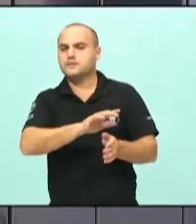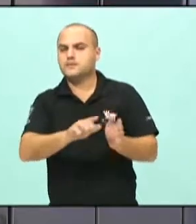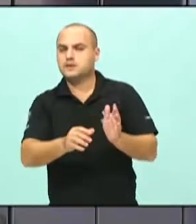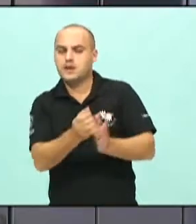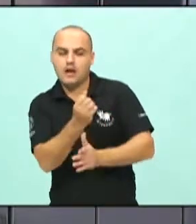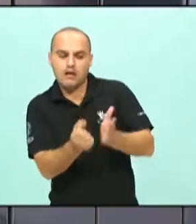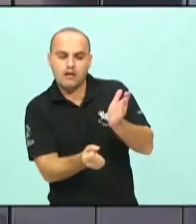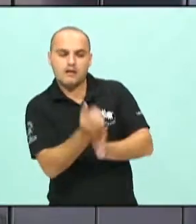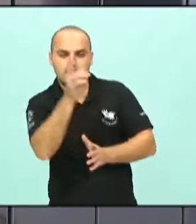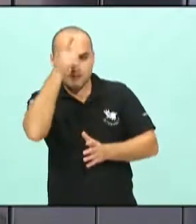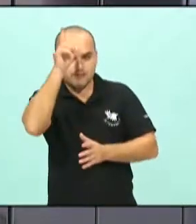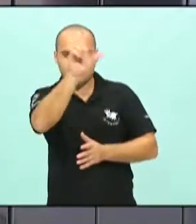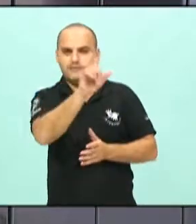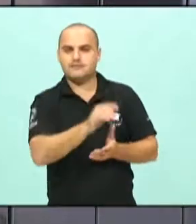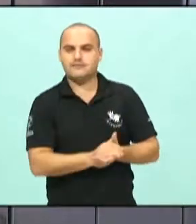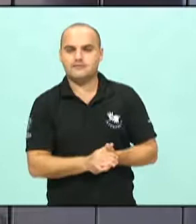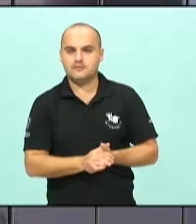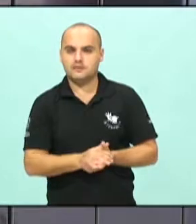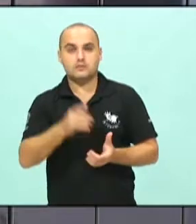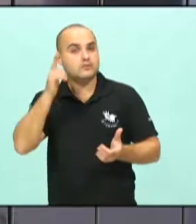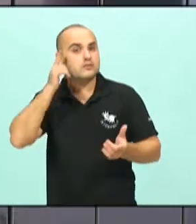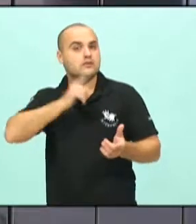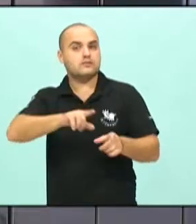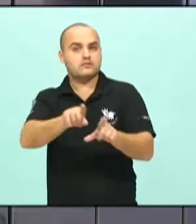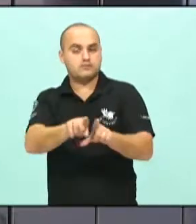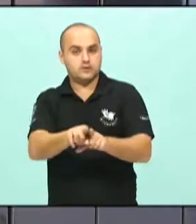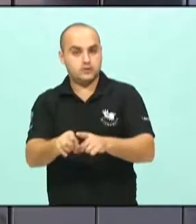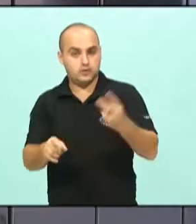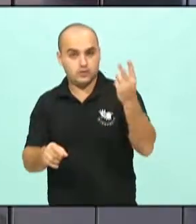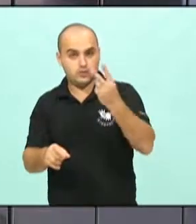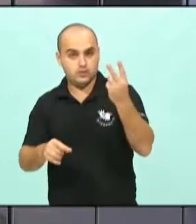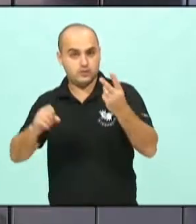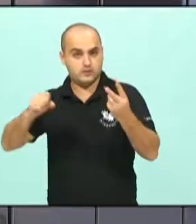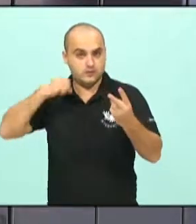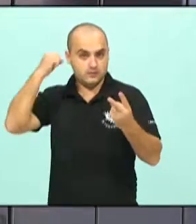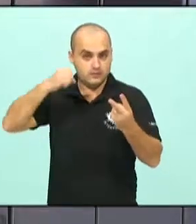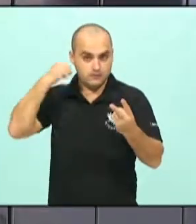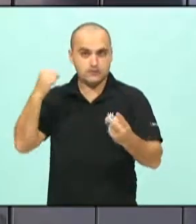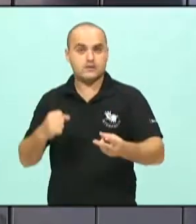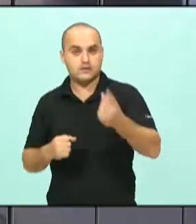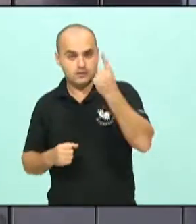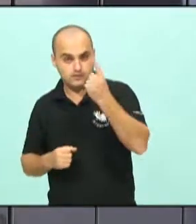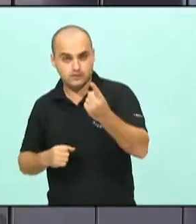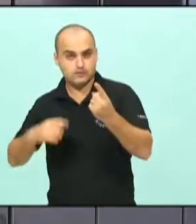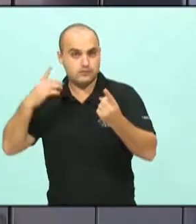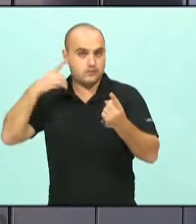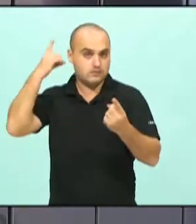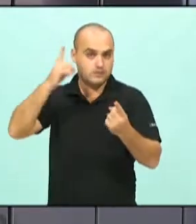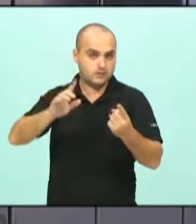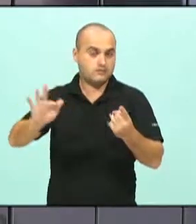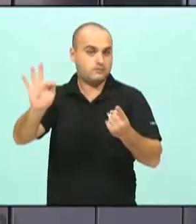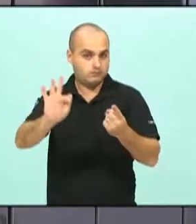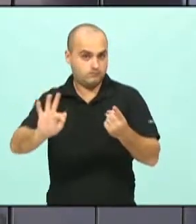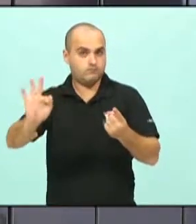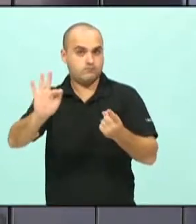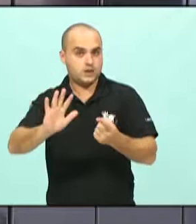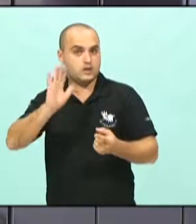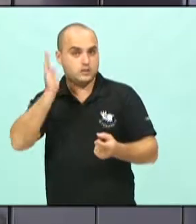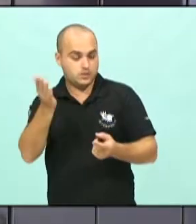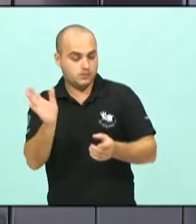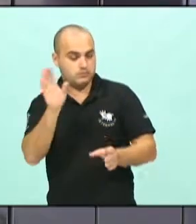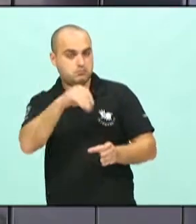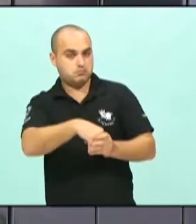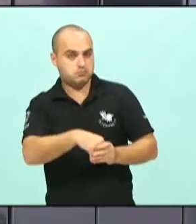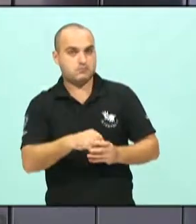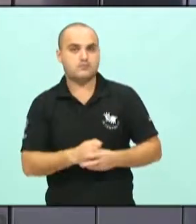através do PPS, a eleição de dois senadores e um deputado federal, que já fazem parte do nosso quadro.